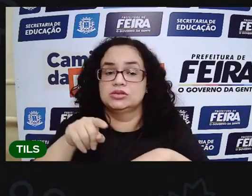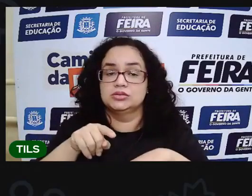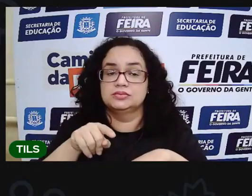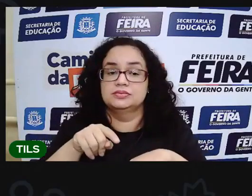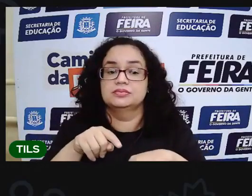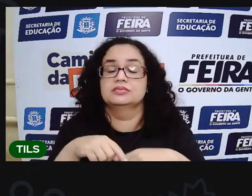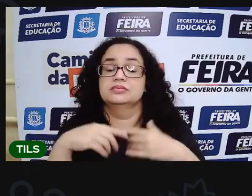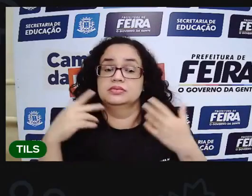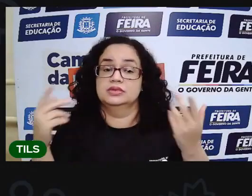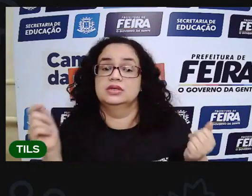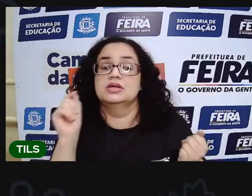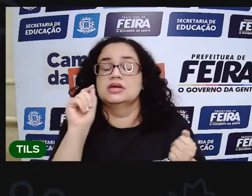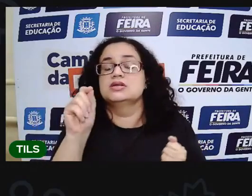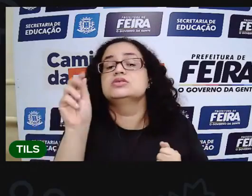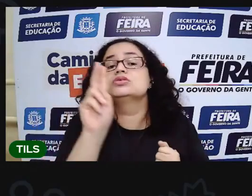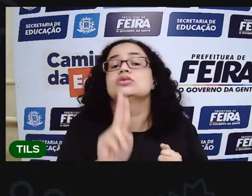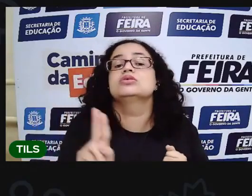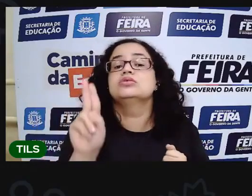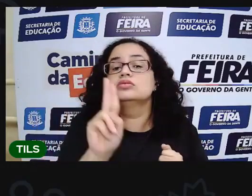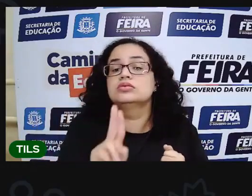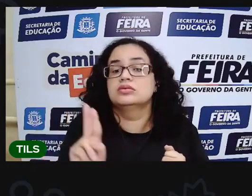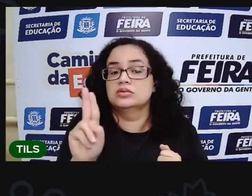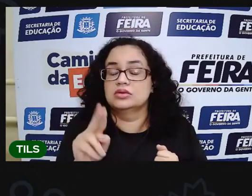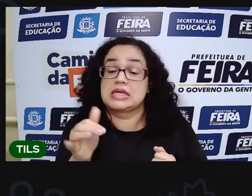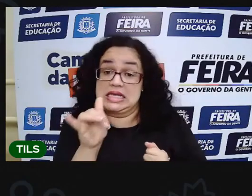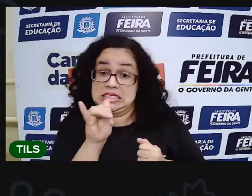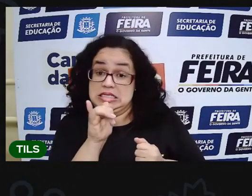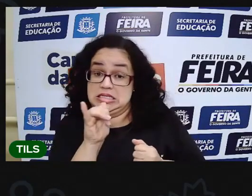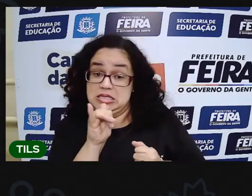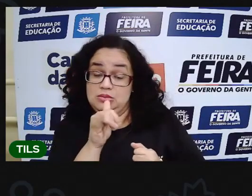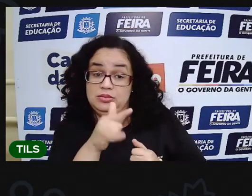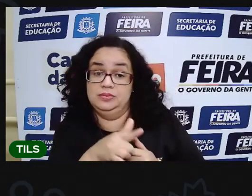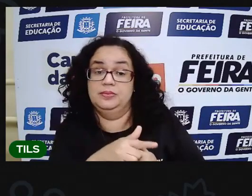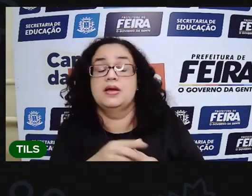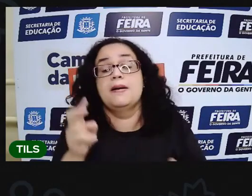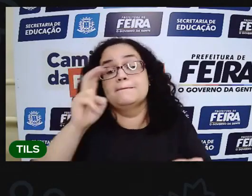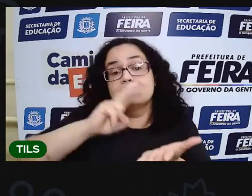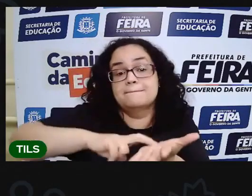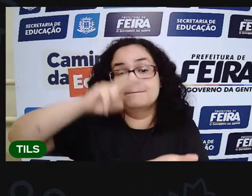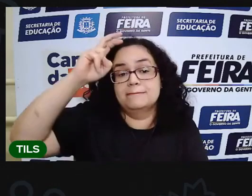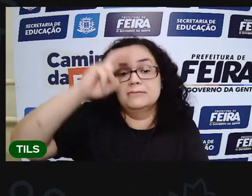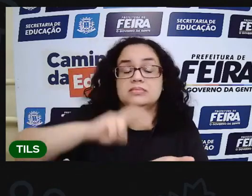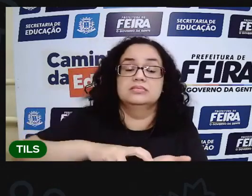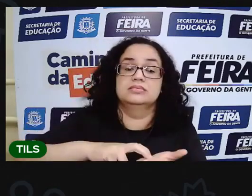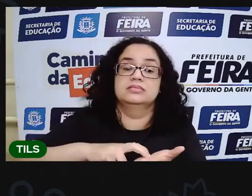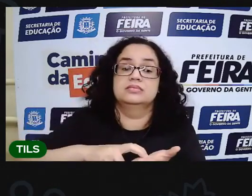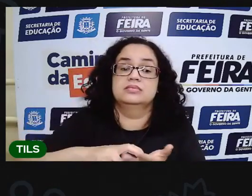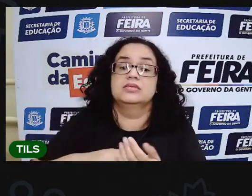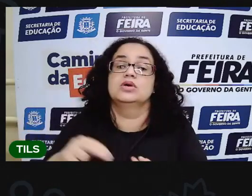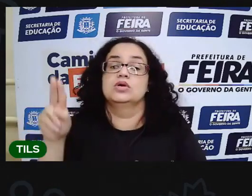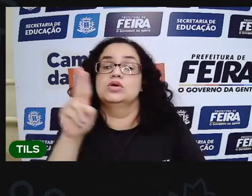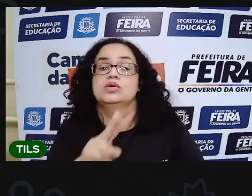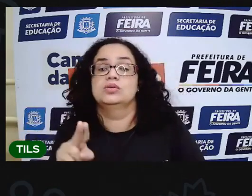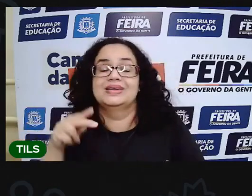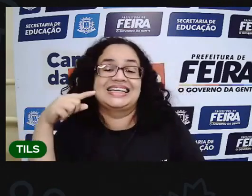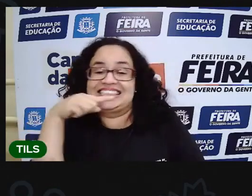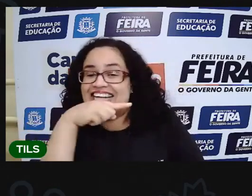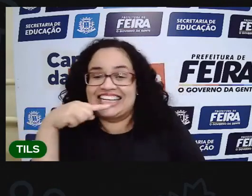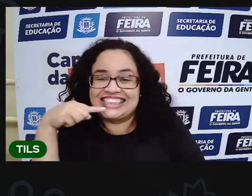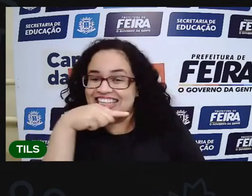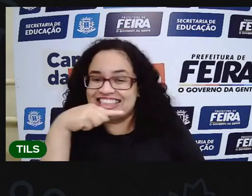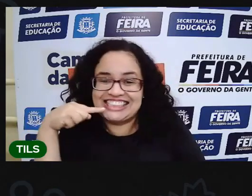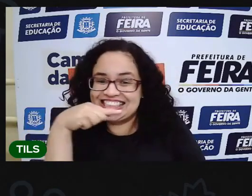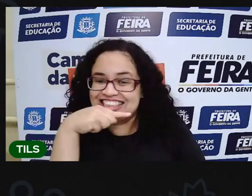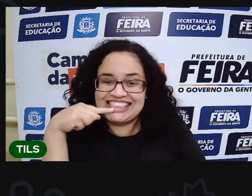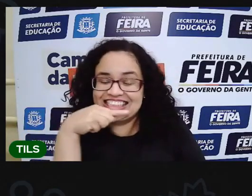É isso que você usa? Eu, por exemplo, pela manhã, geralmente eu uso escova de dente, né?